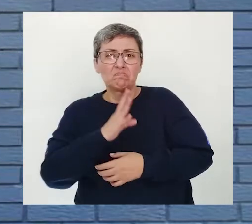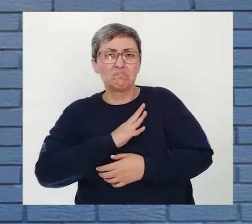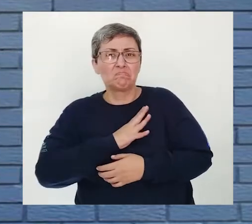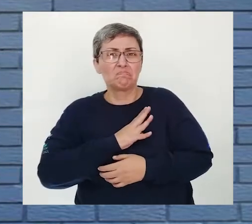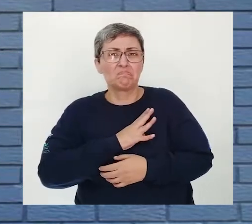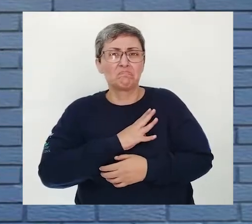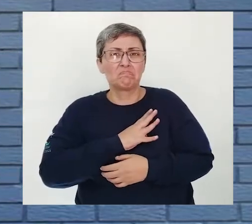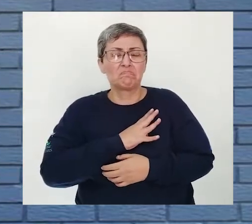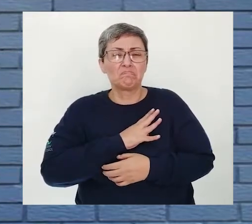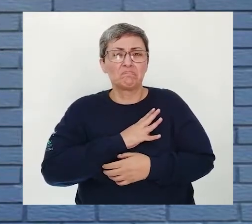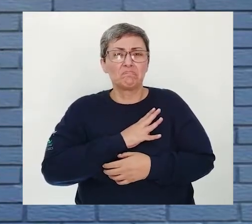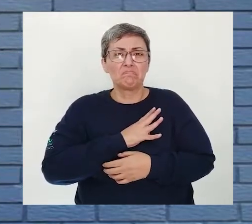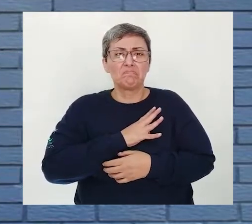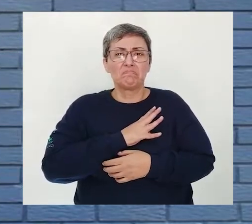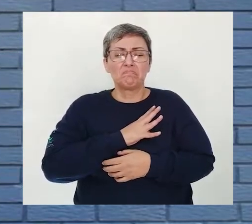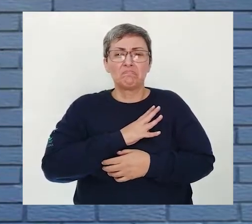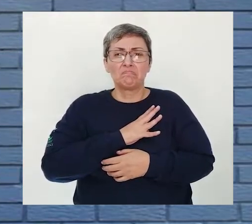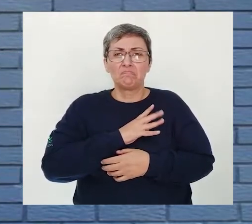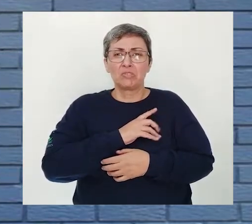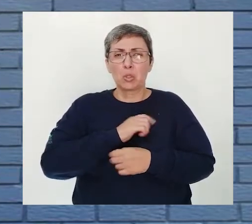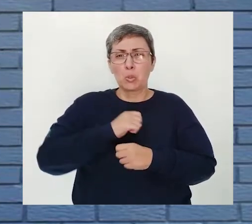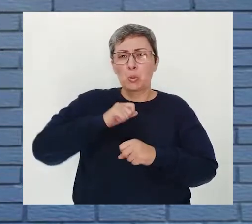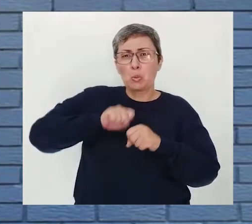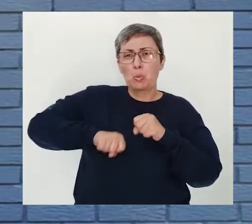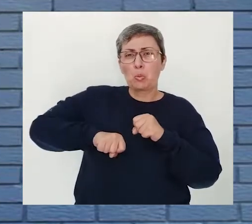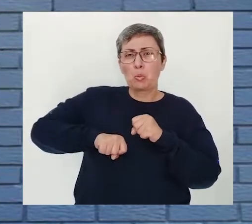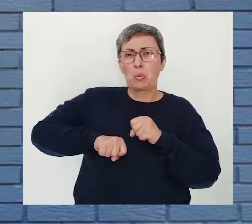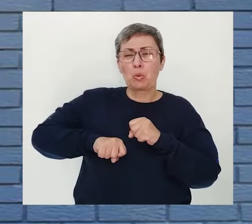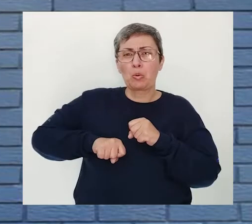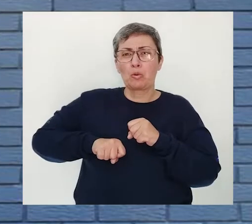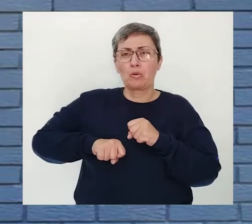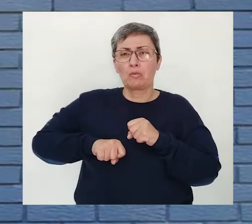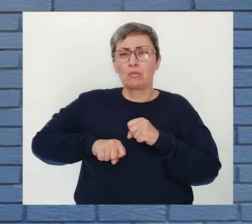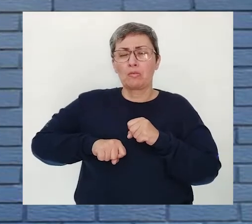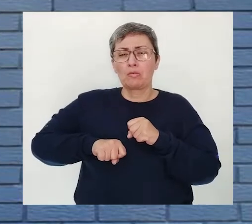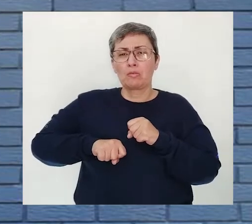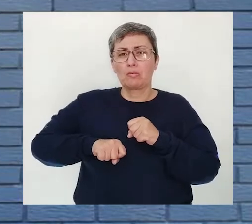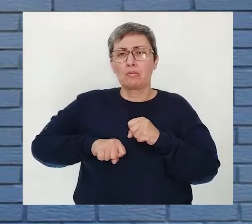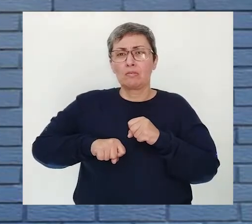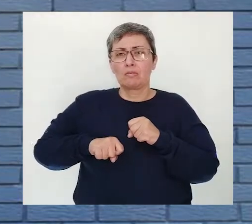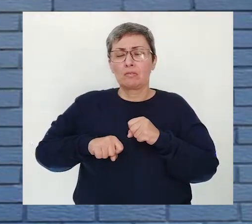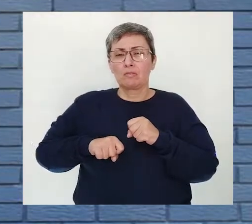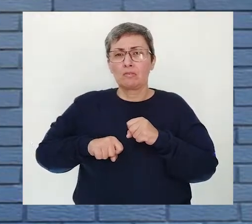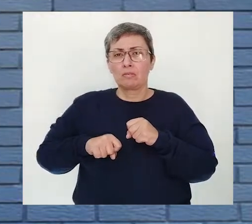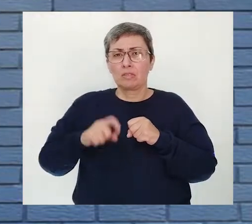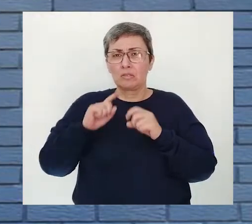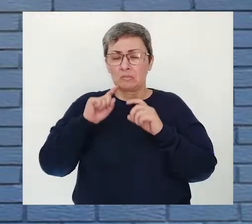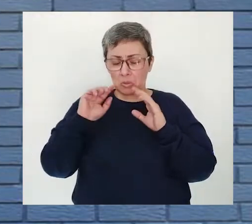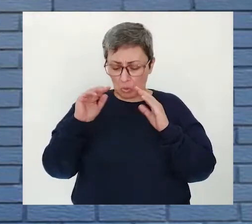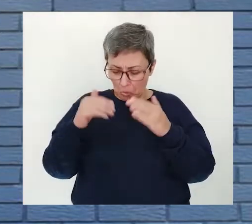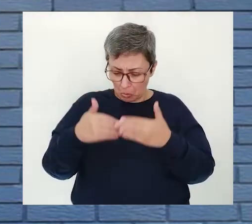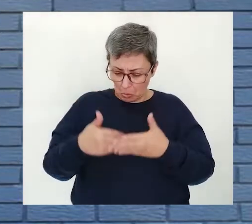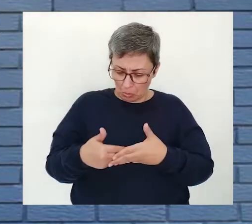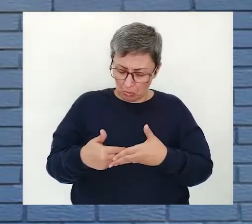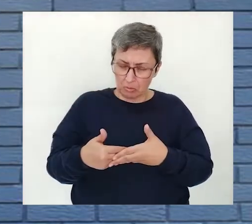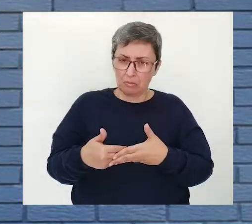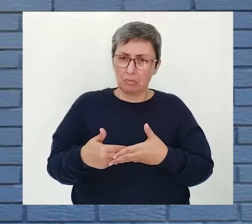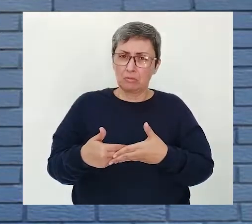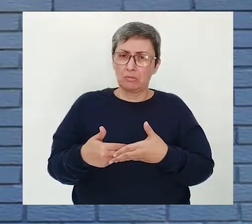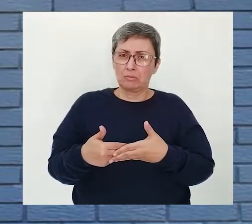Ser maltratada Ser humilhada